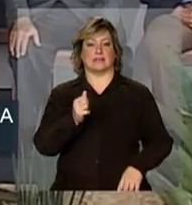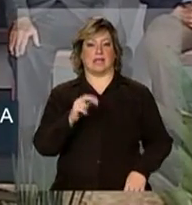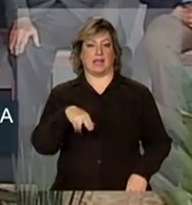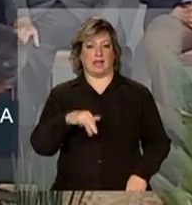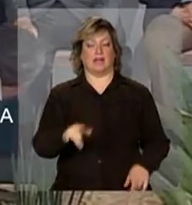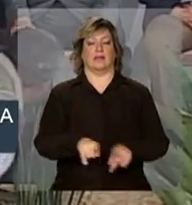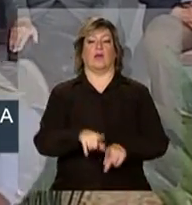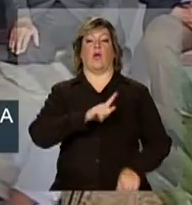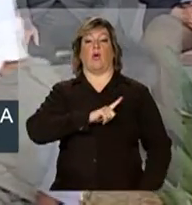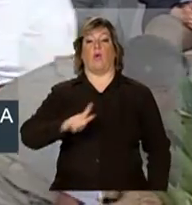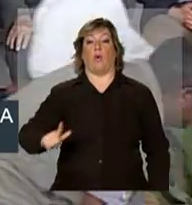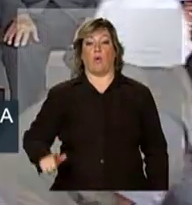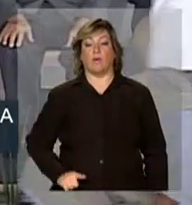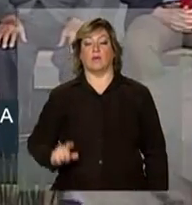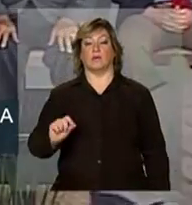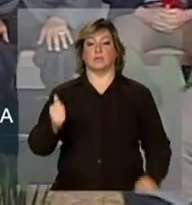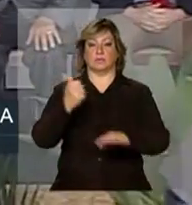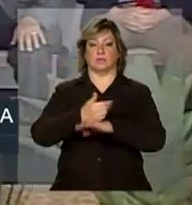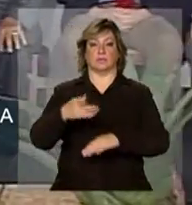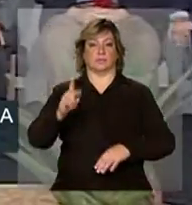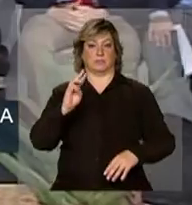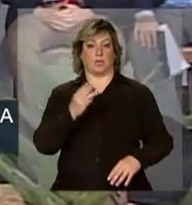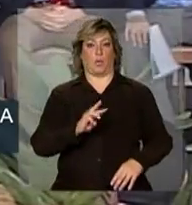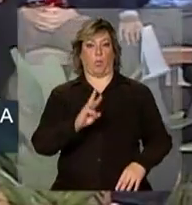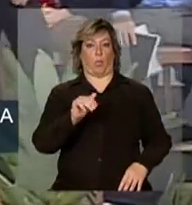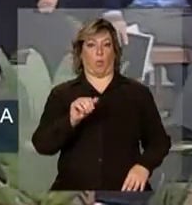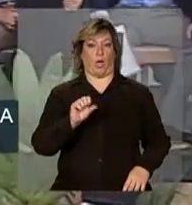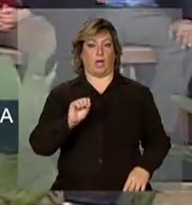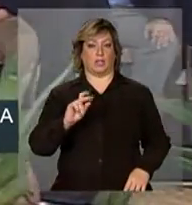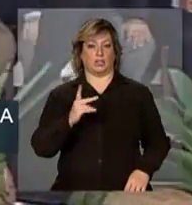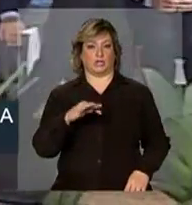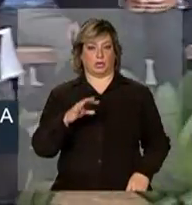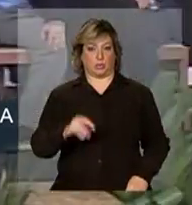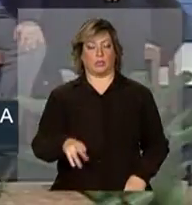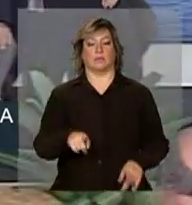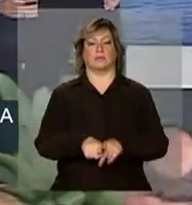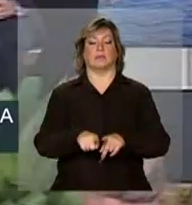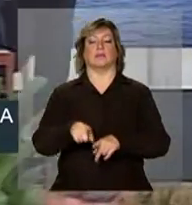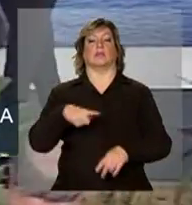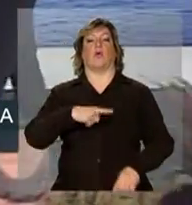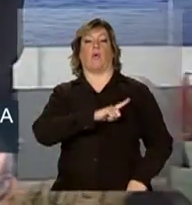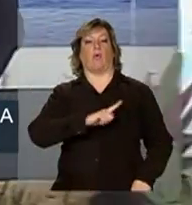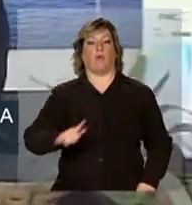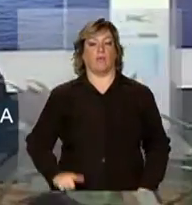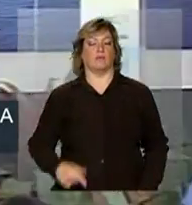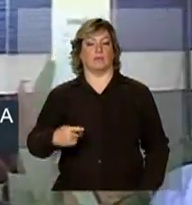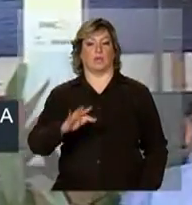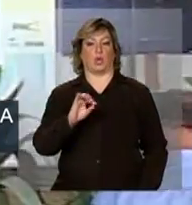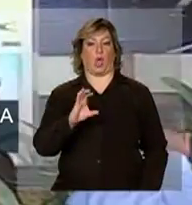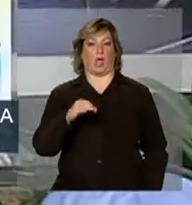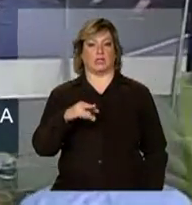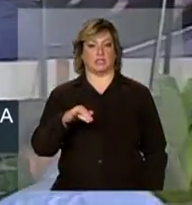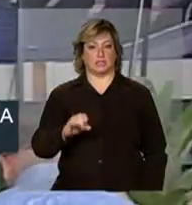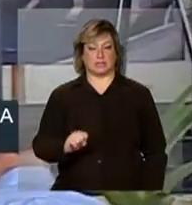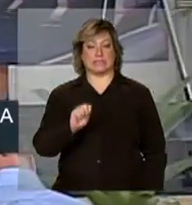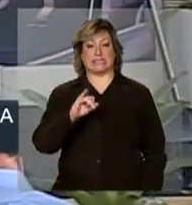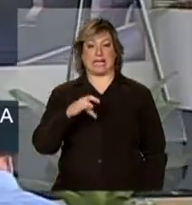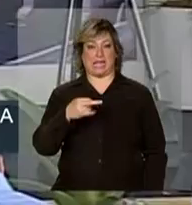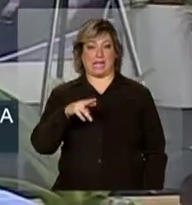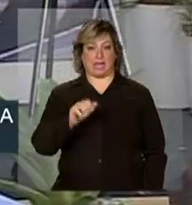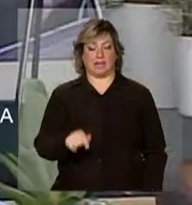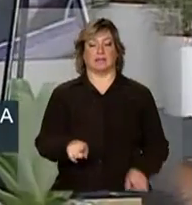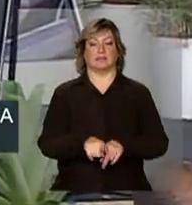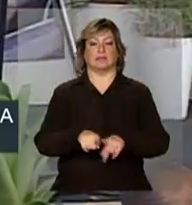governador em exercício do maranhão Washington Oliveira o governador do Tocantins Siqueira Campos e o secretário